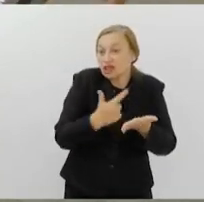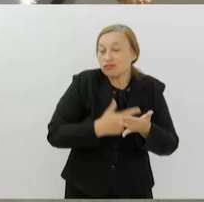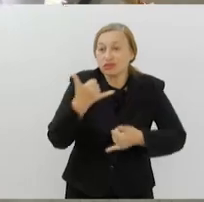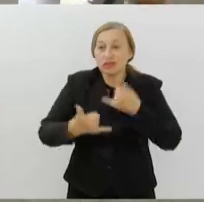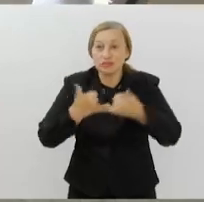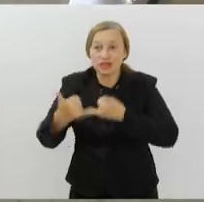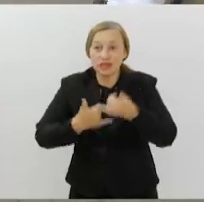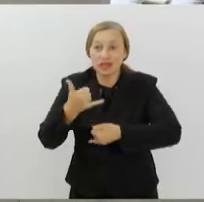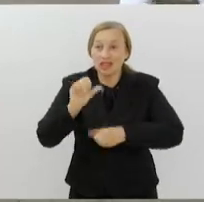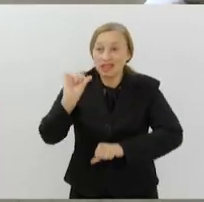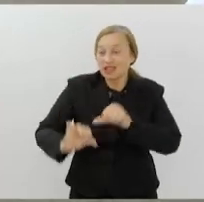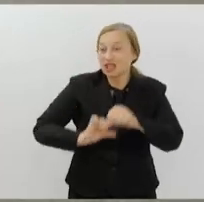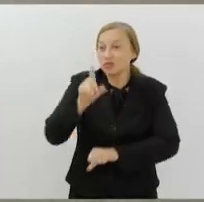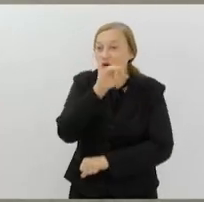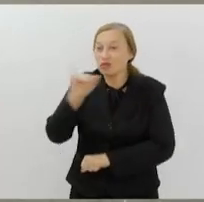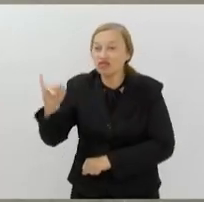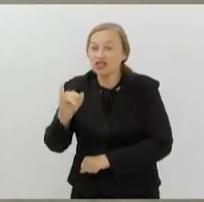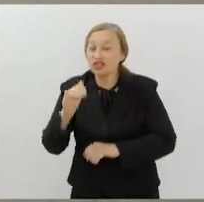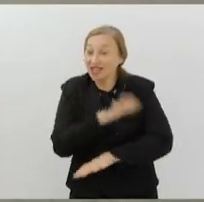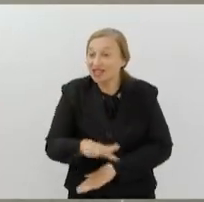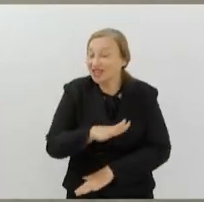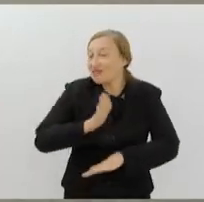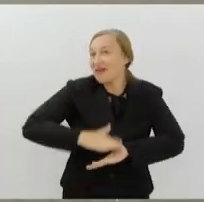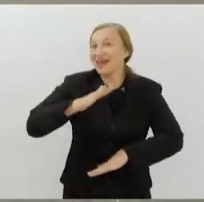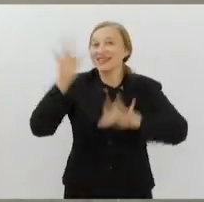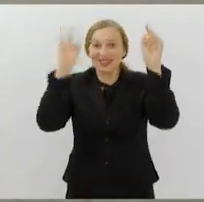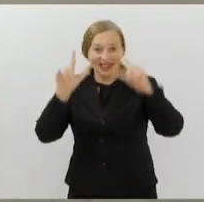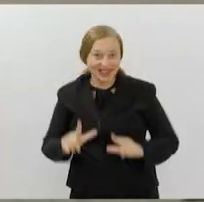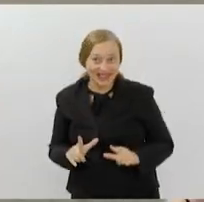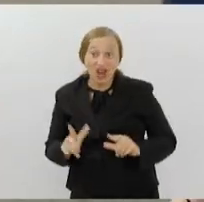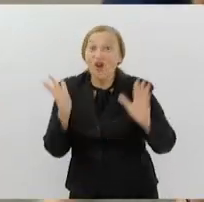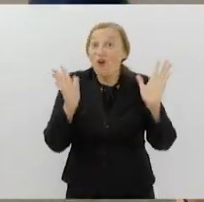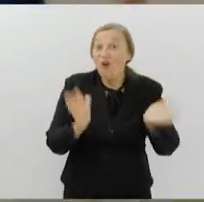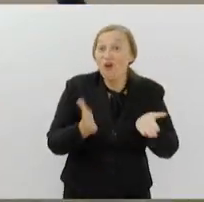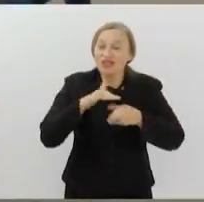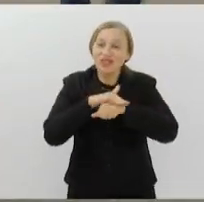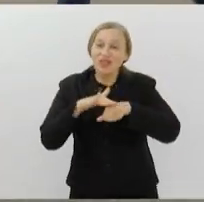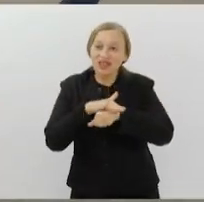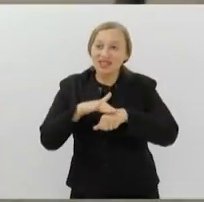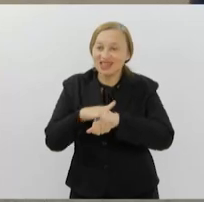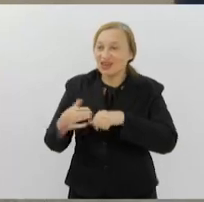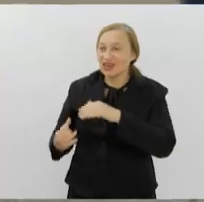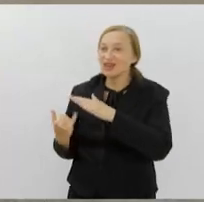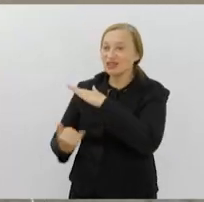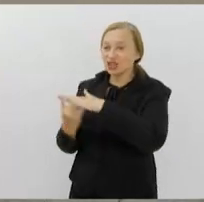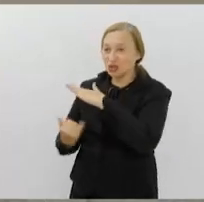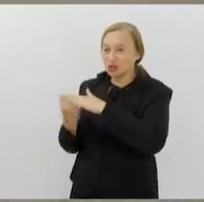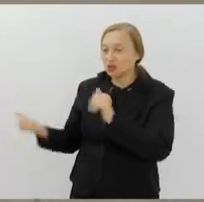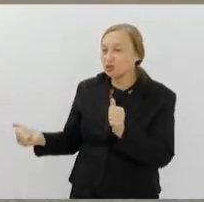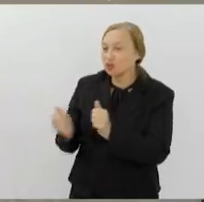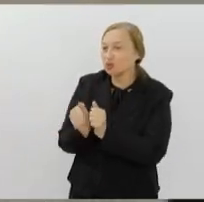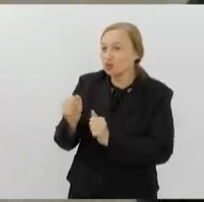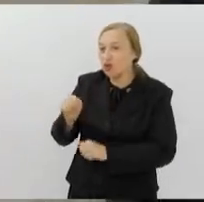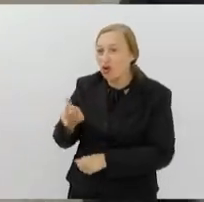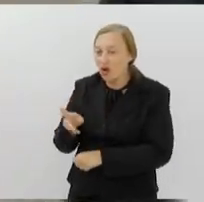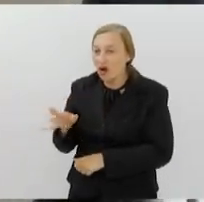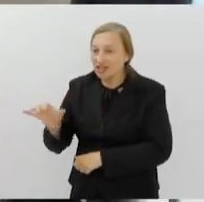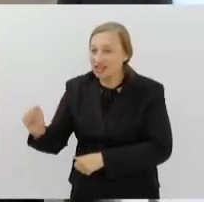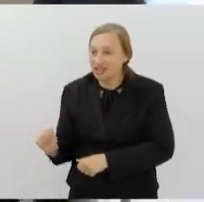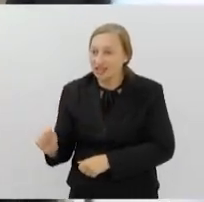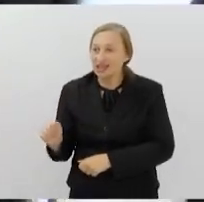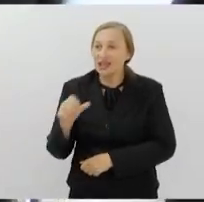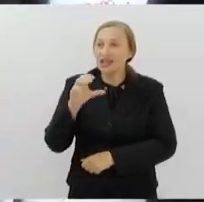aí de transformar o Dia das Crianças em ainda mais feliz, né? Hoje a gente vai conversar com a fundadora do Instituto Tamo Junto Rocinha, a Selminha